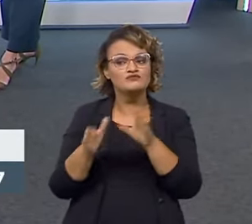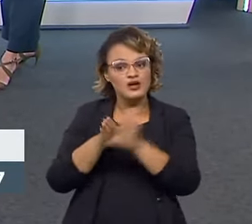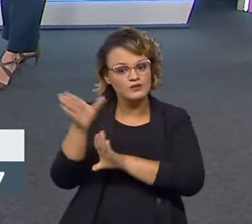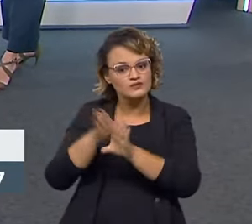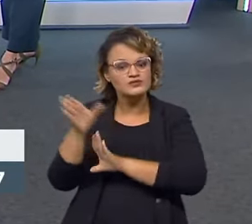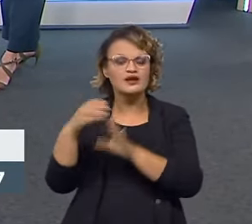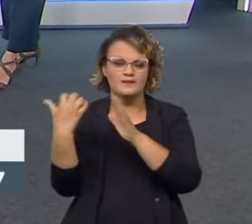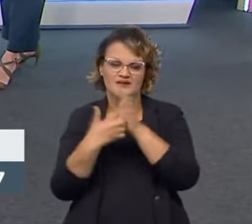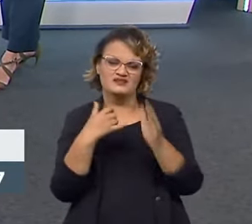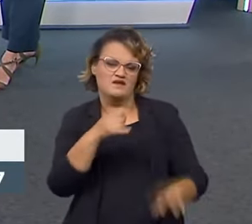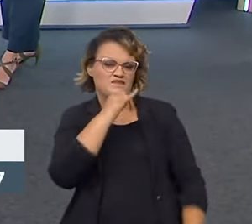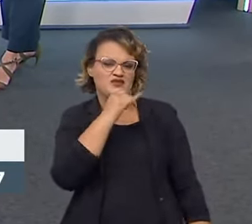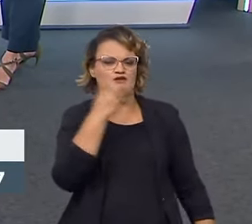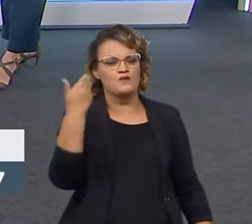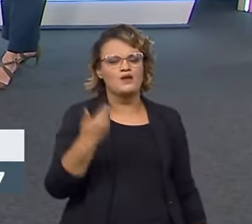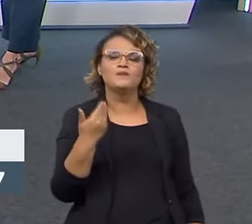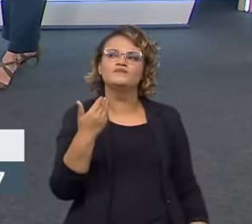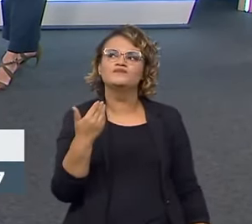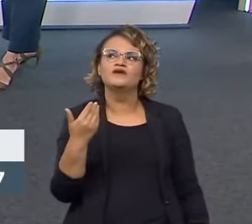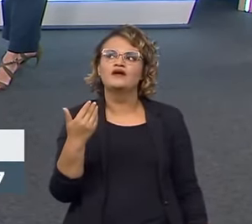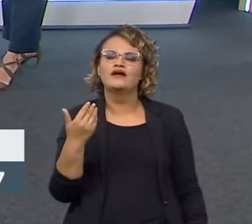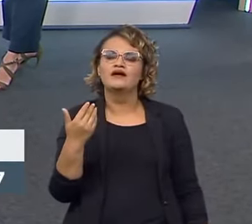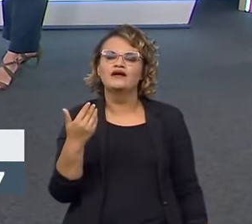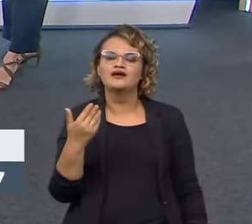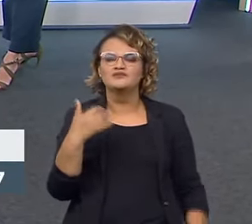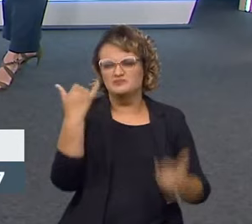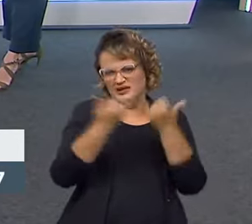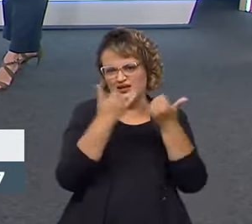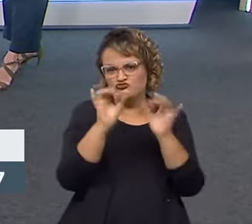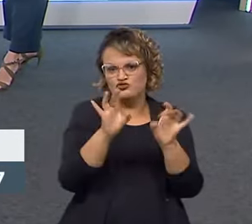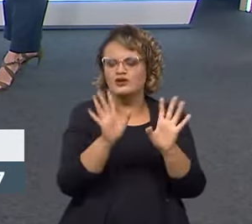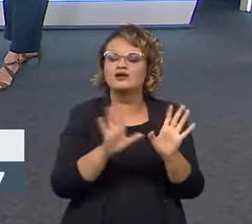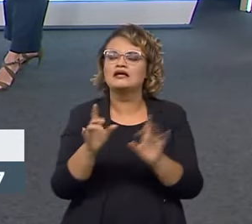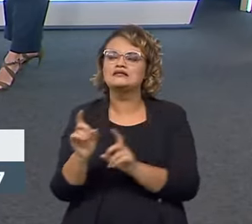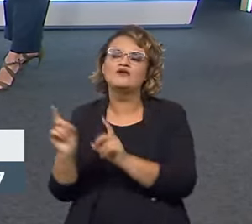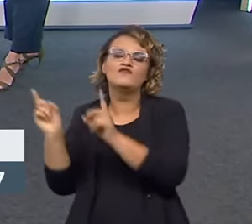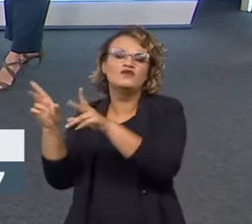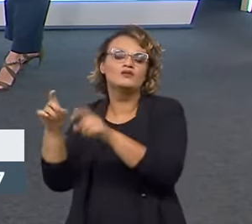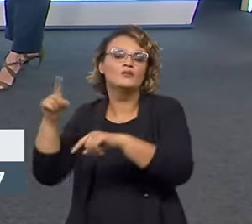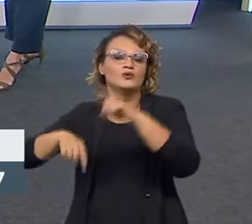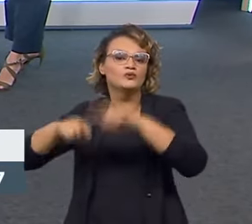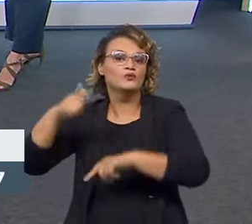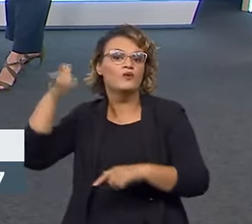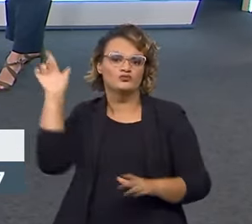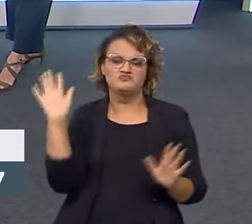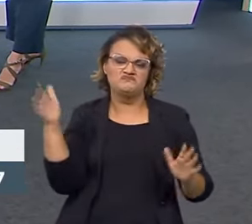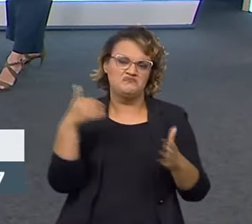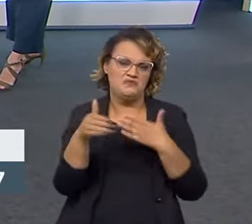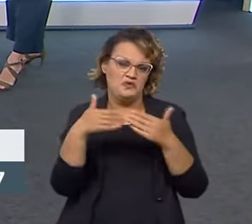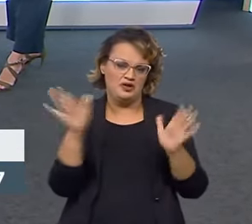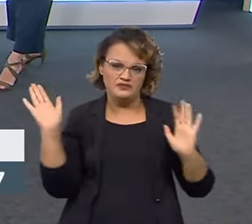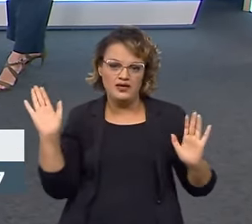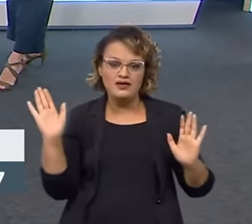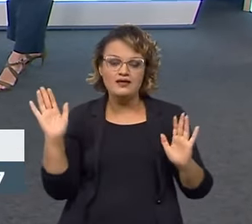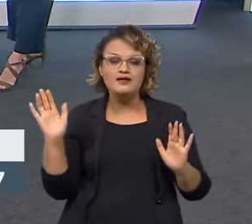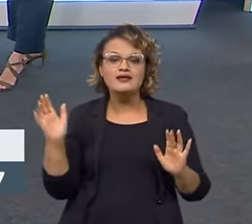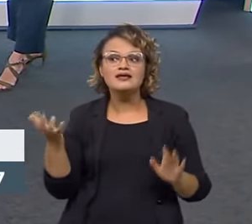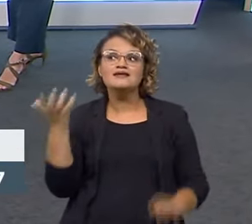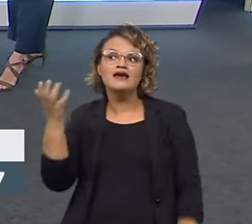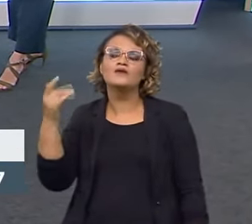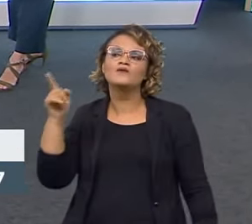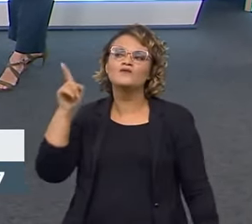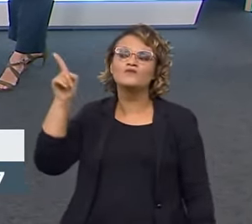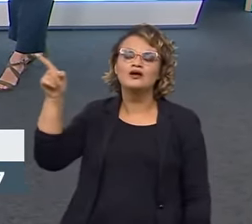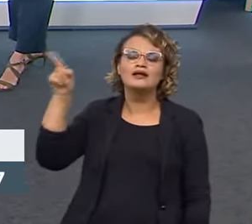Eu imagino que eu sou um, para não ficar sempre no brinquedo, mas eu sou um vendedor de um produto qualquer e quero acessar, por exemplo, o